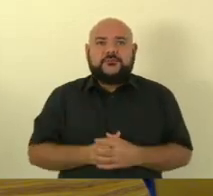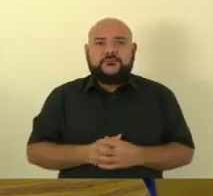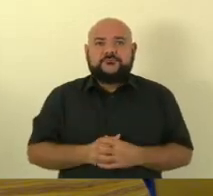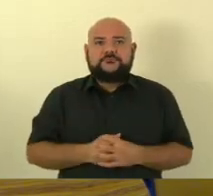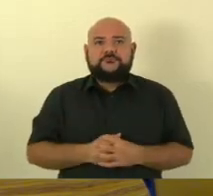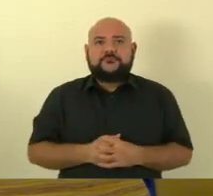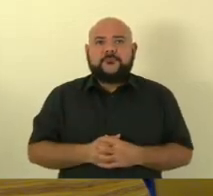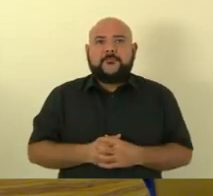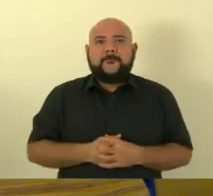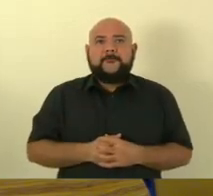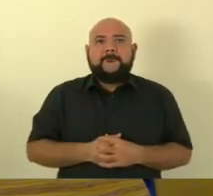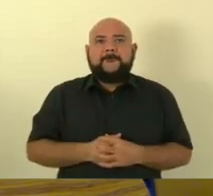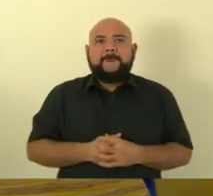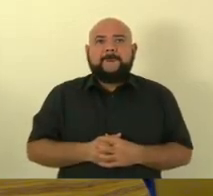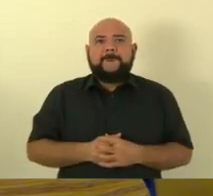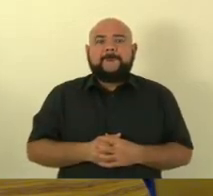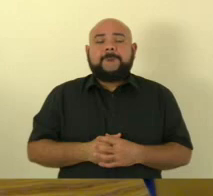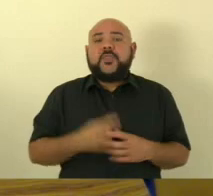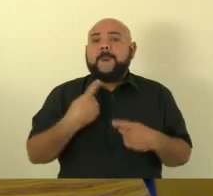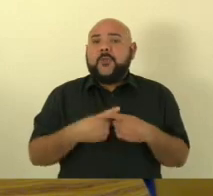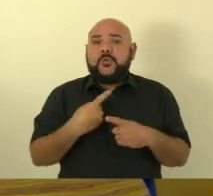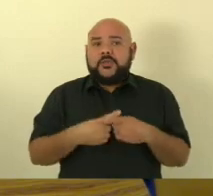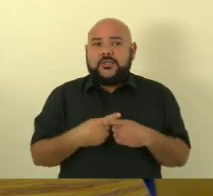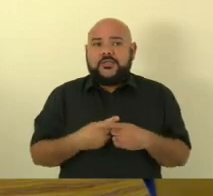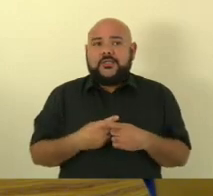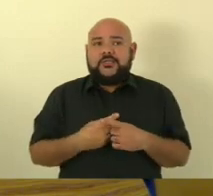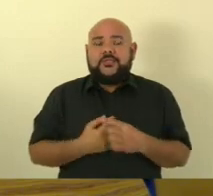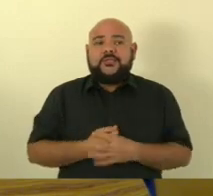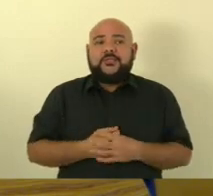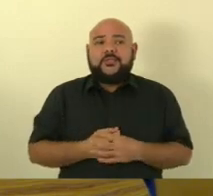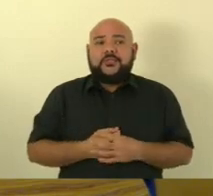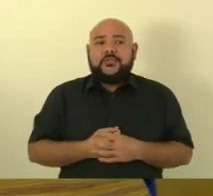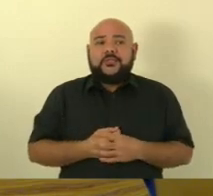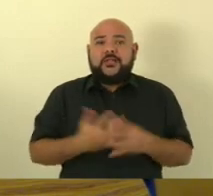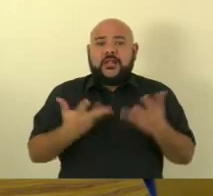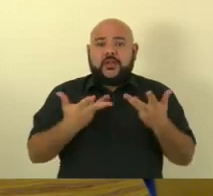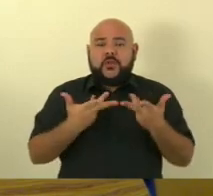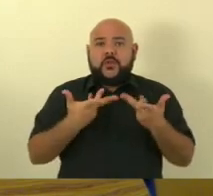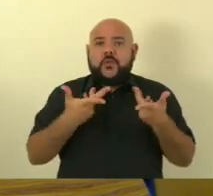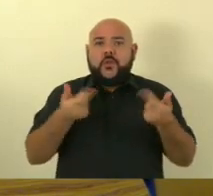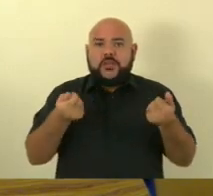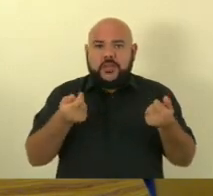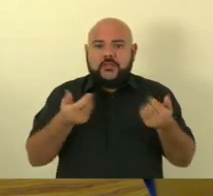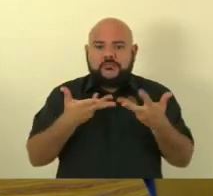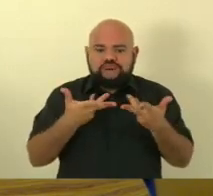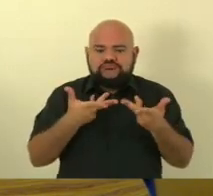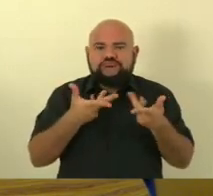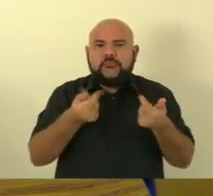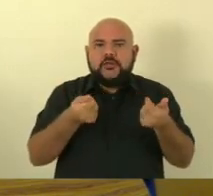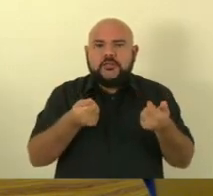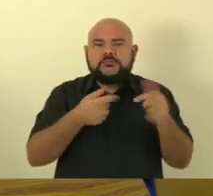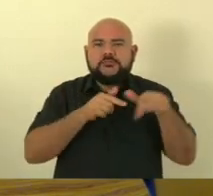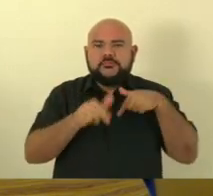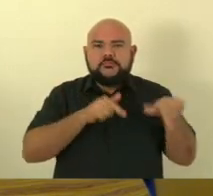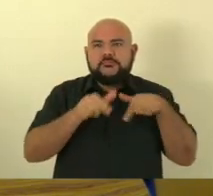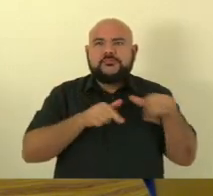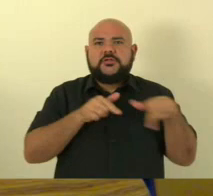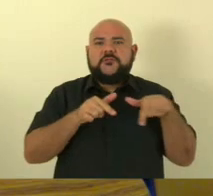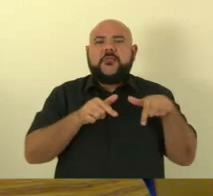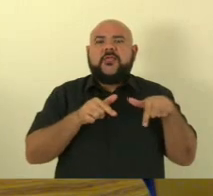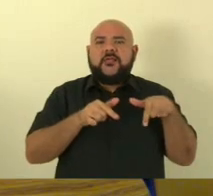a qualidade dessa vamos botar mão de obra realmente ela é